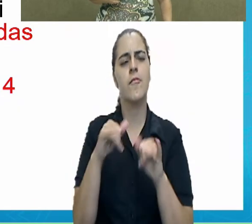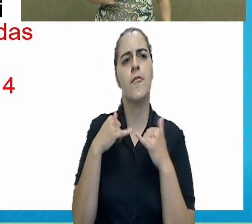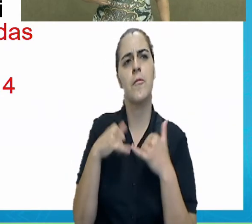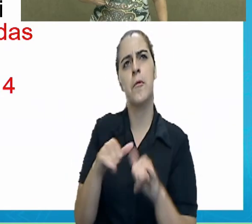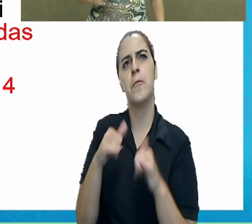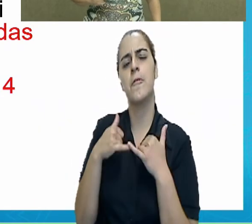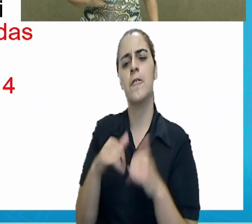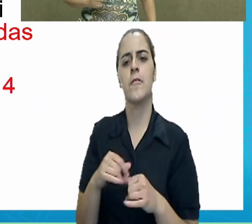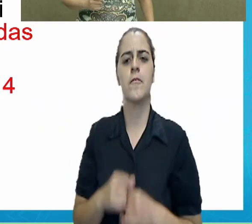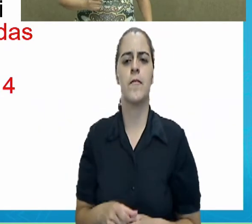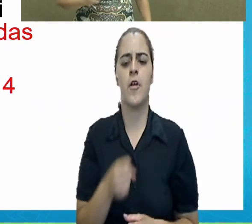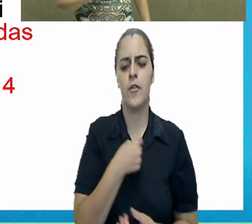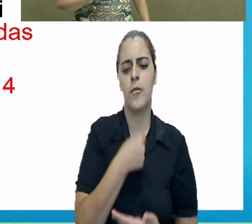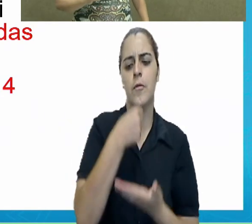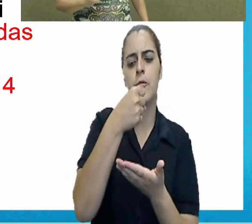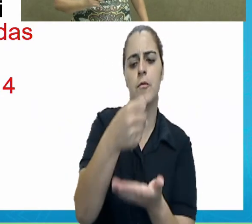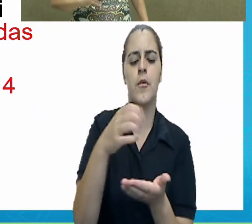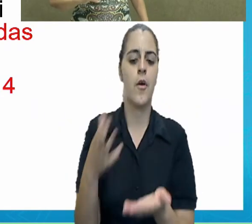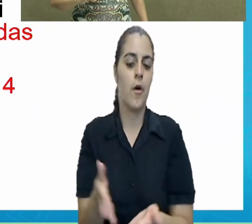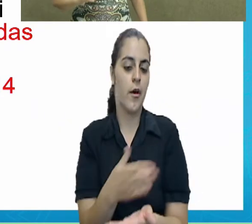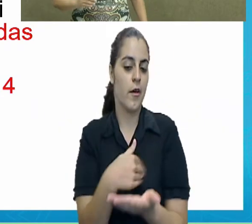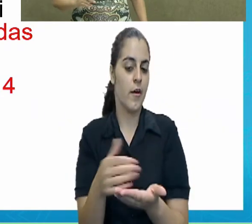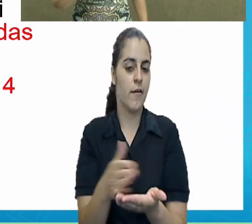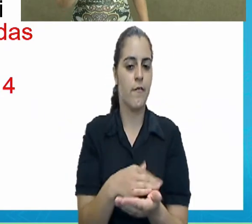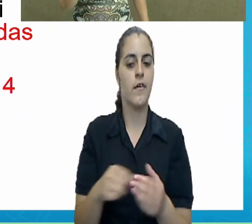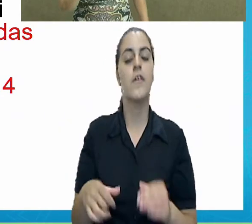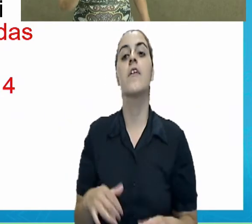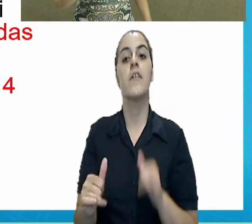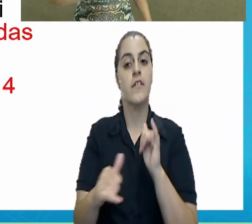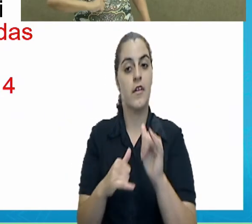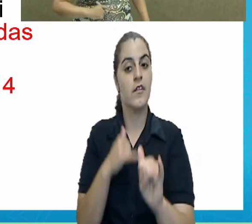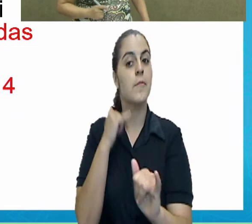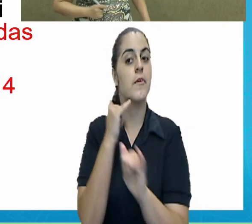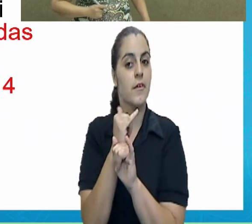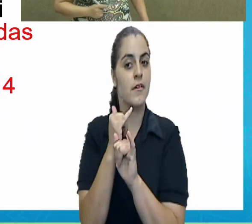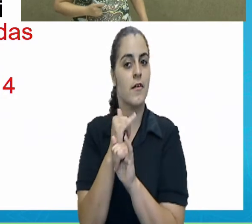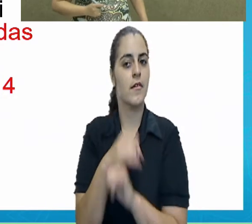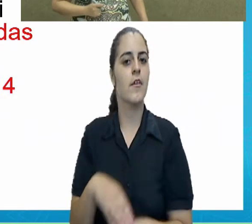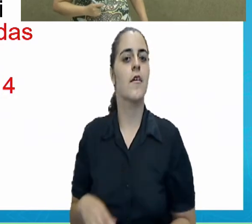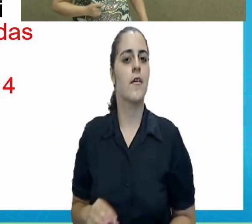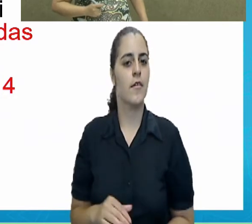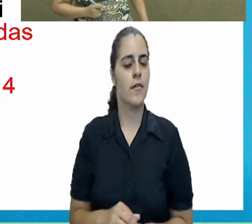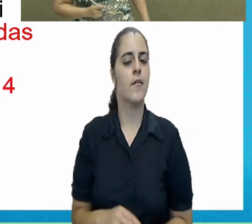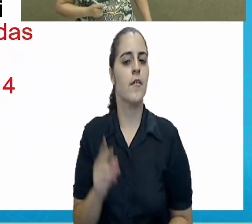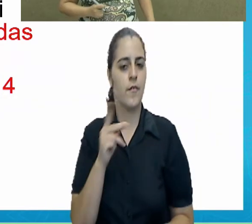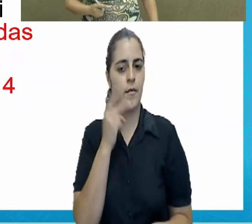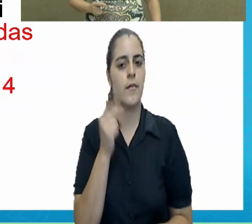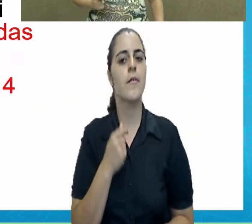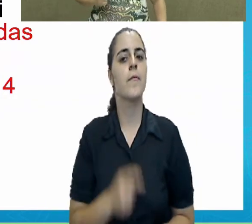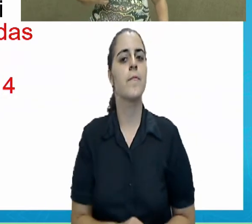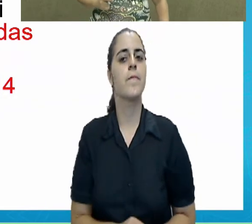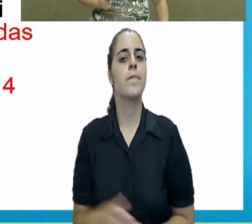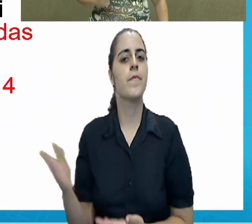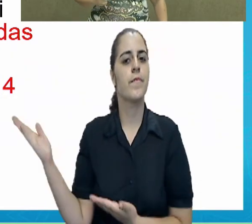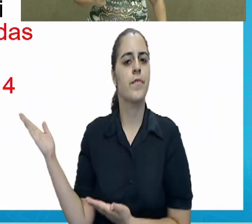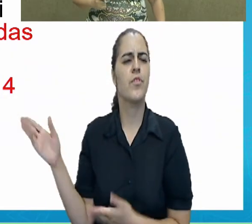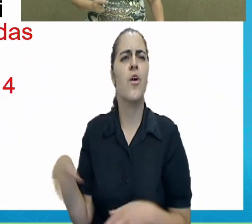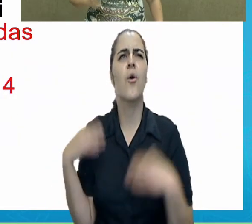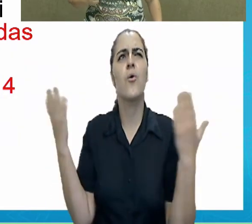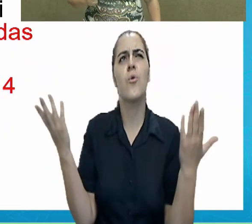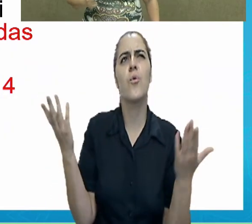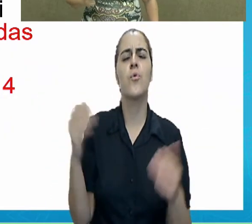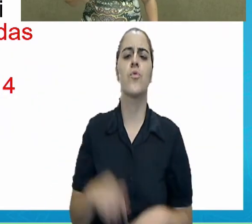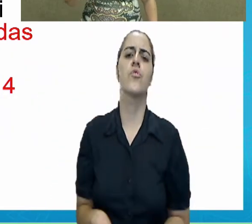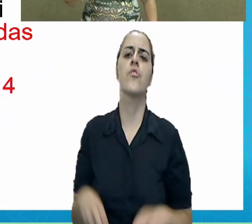publicadas em jornais, revistas ou sites. Isso é uma afirmativa. Onde essa